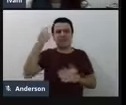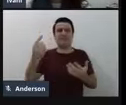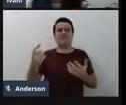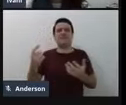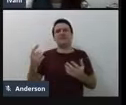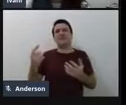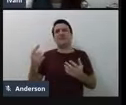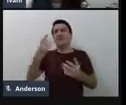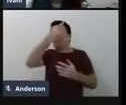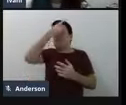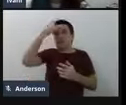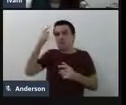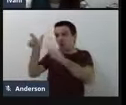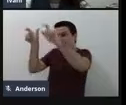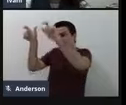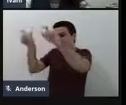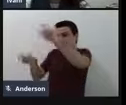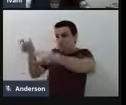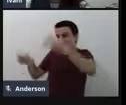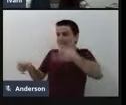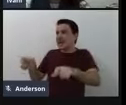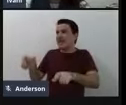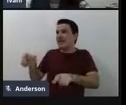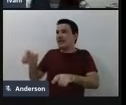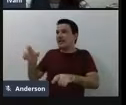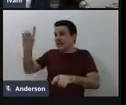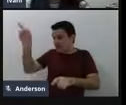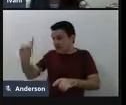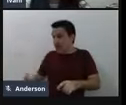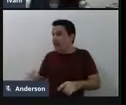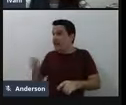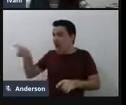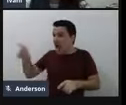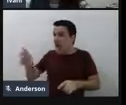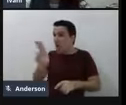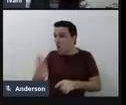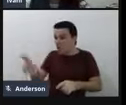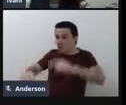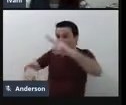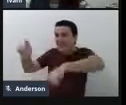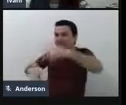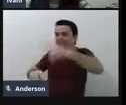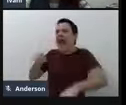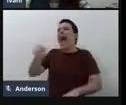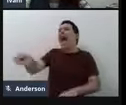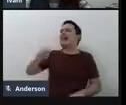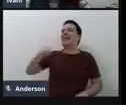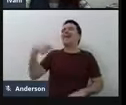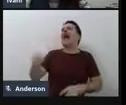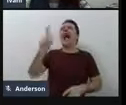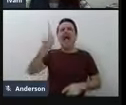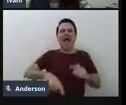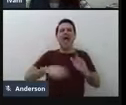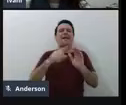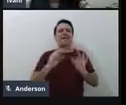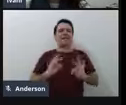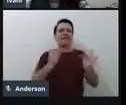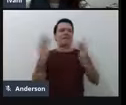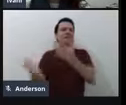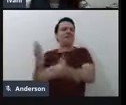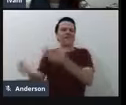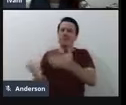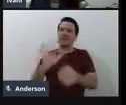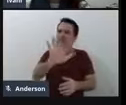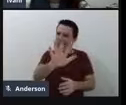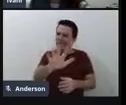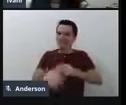que a pessoa com deficiência pega é tecnologia assistiva, né, e às vezes não é. E só para te